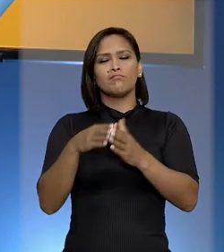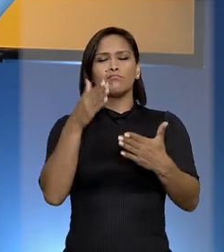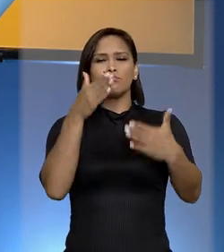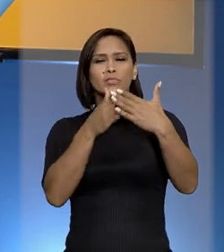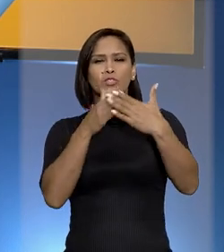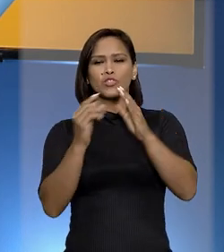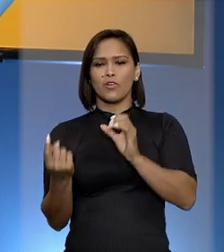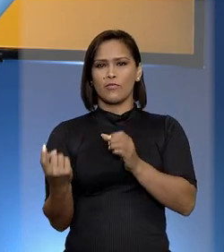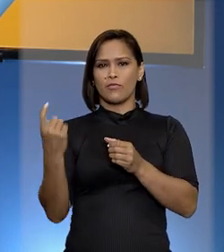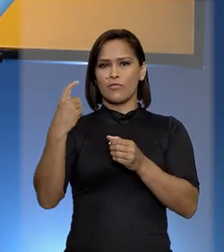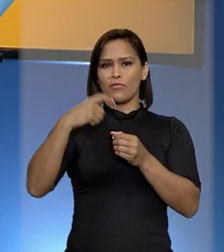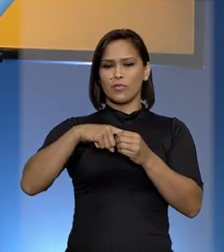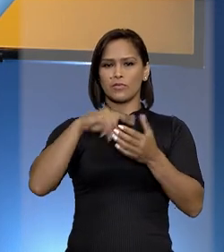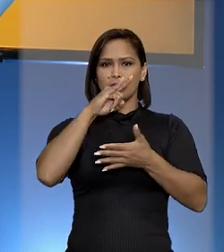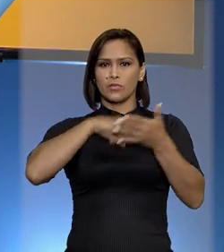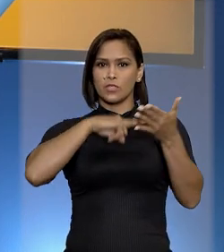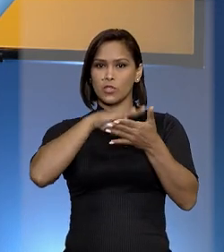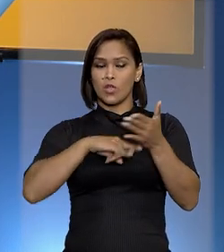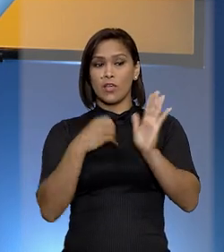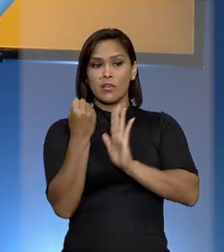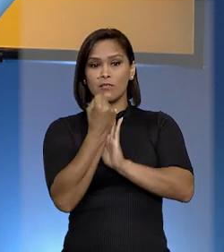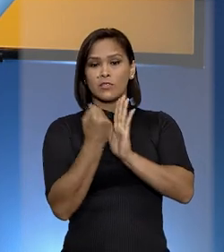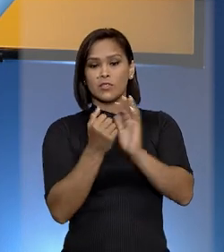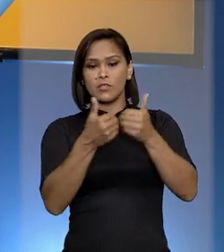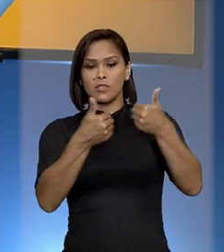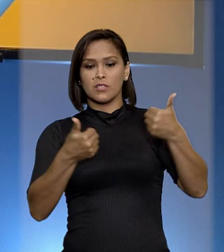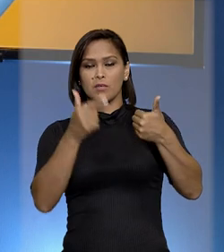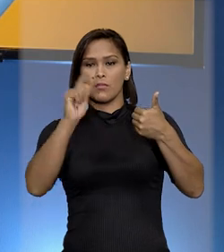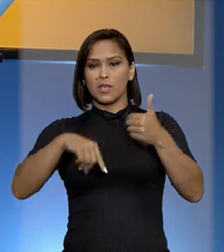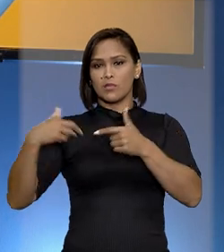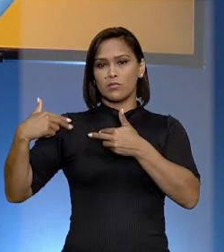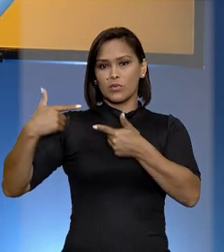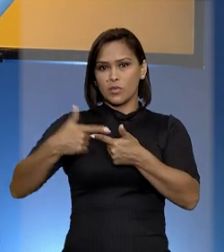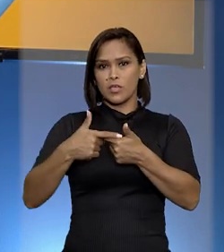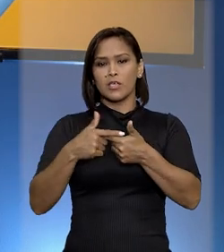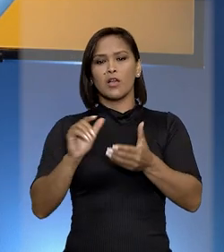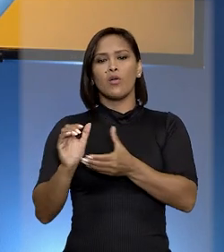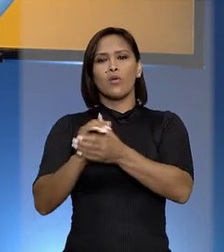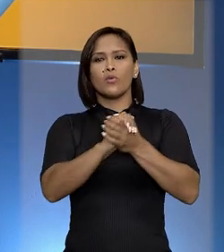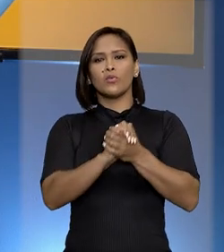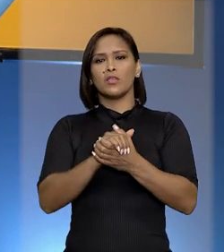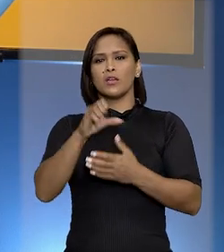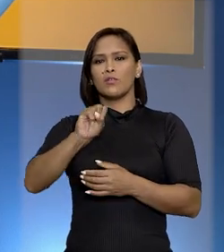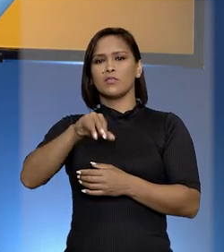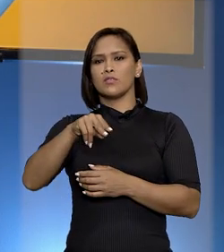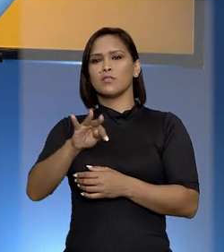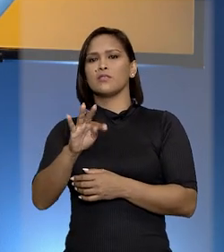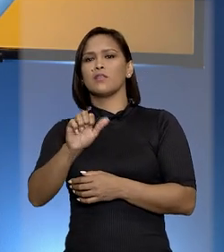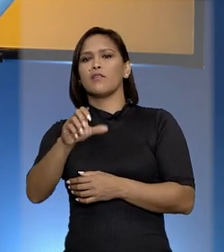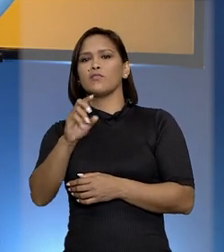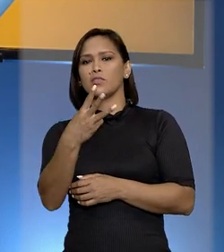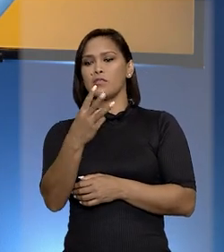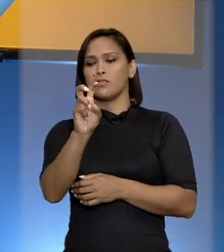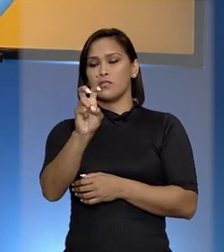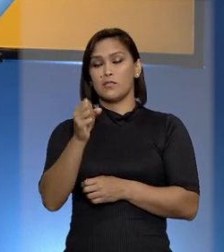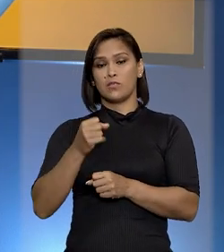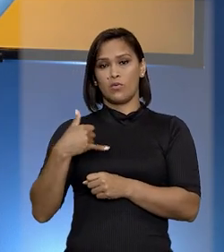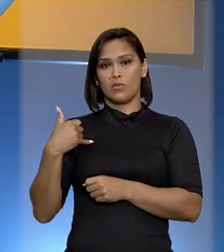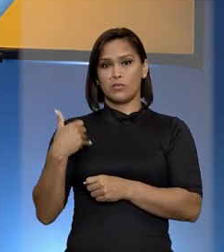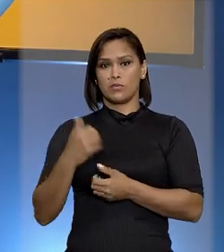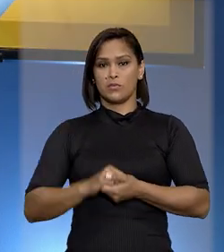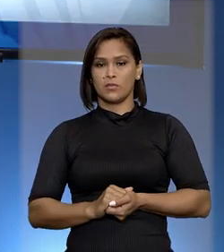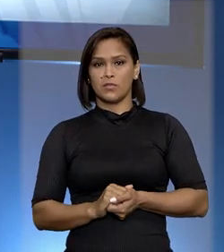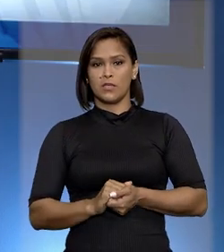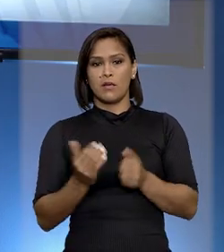impediu a eficácia retroativa de escritura que fixou separação de bens após união estável de 35 anos.